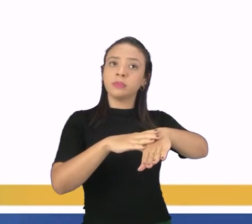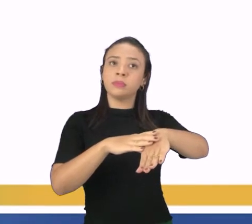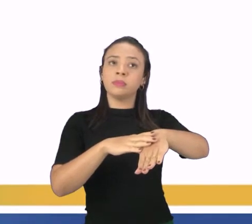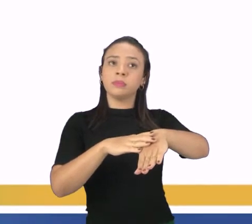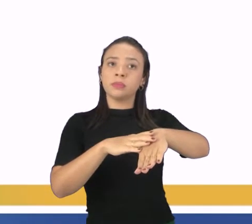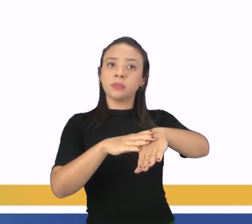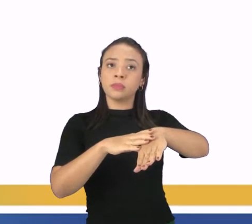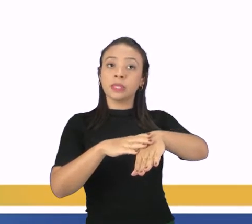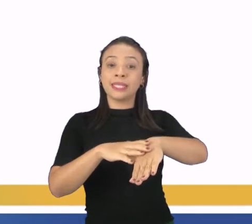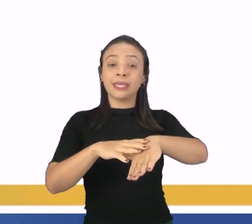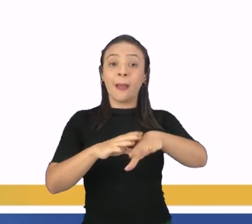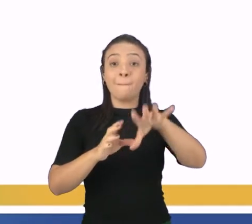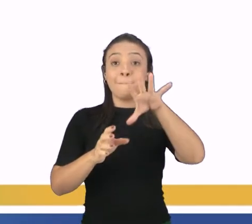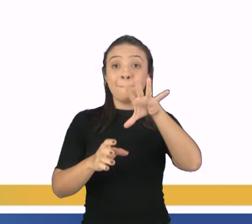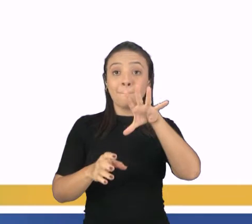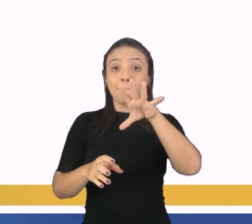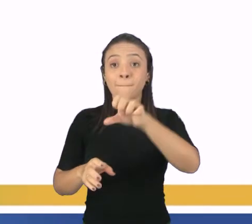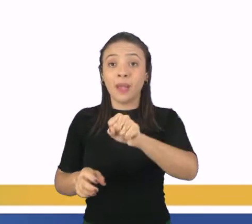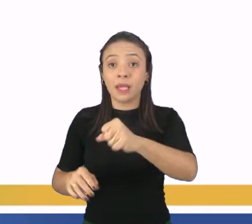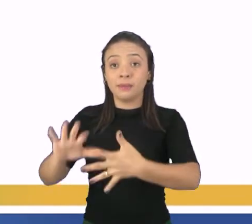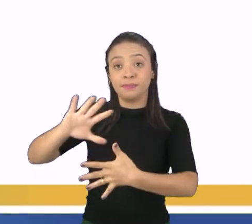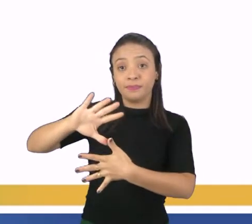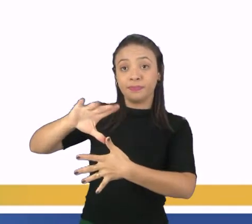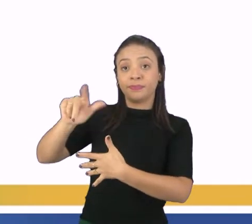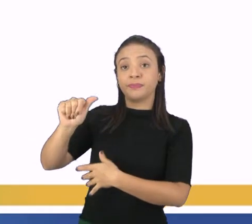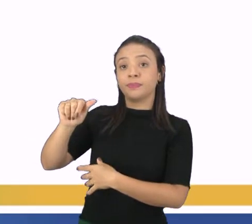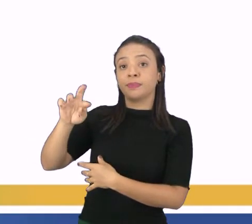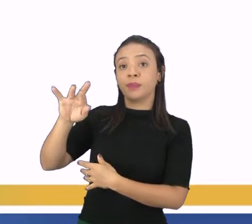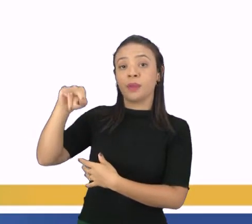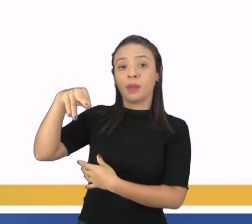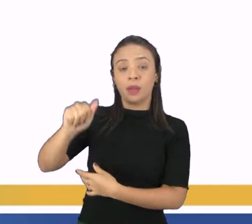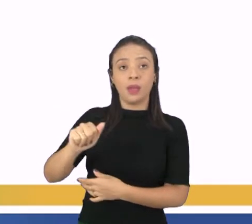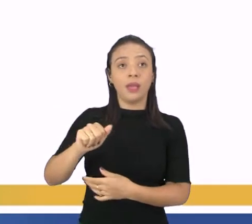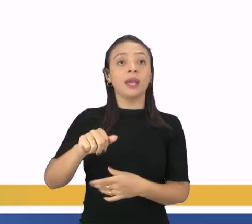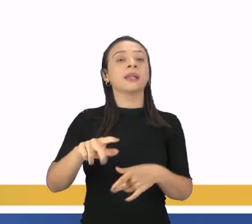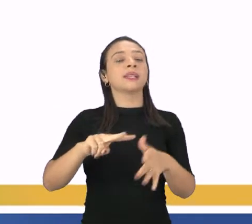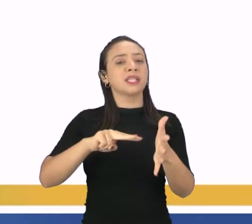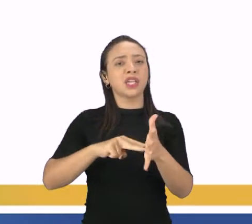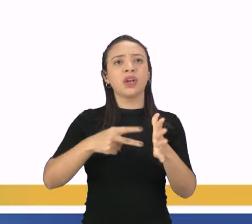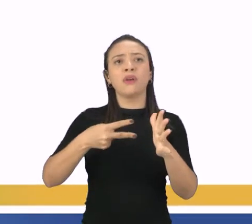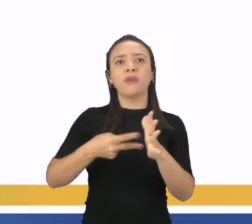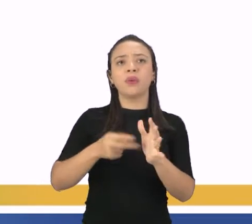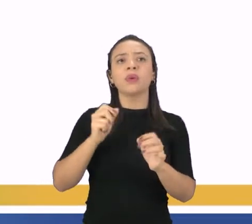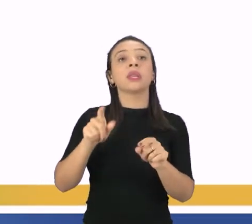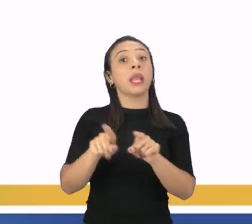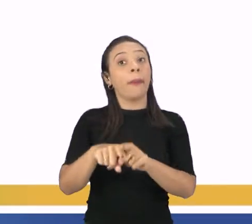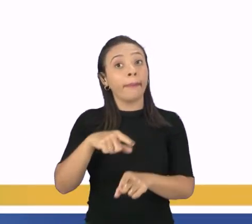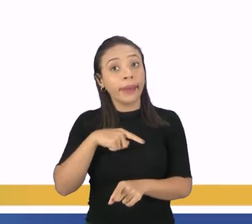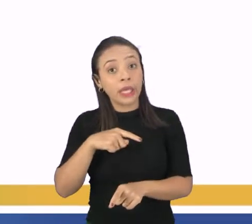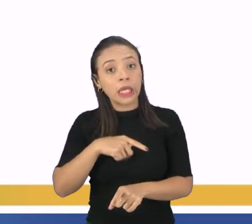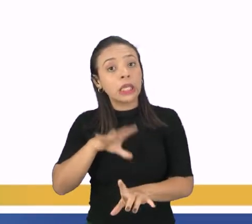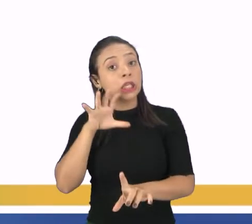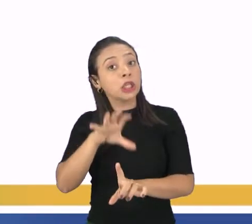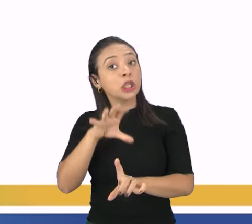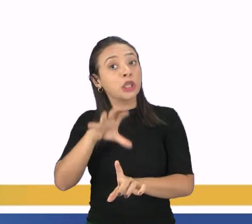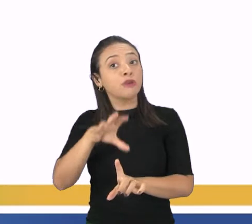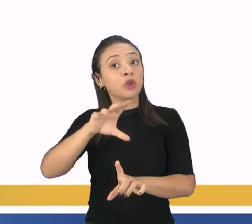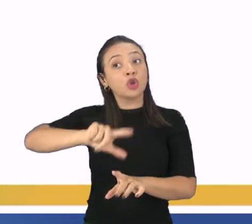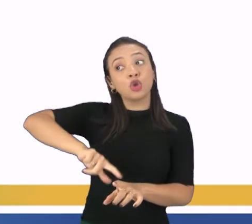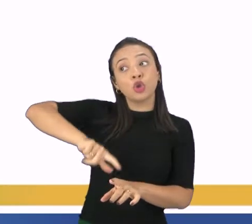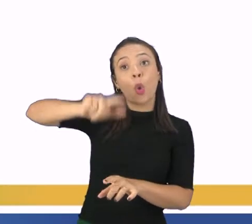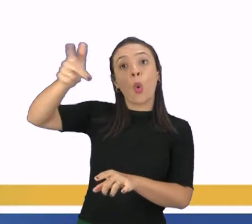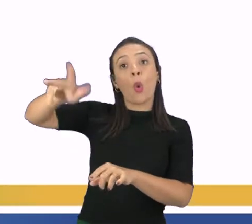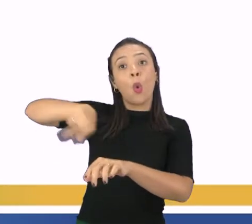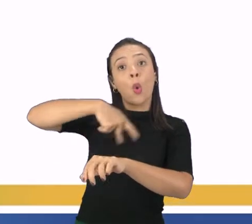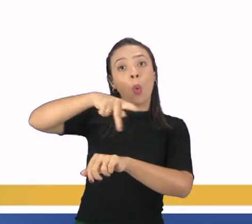em direção da América Latina. Em outras palavras, existem também intervenções externas de